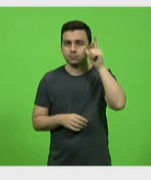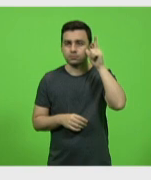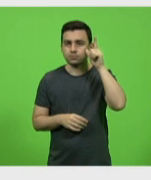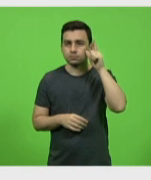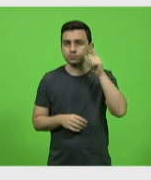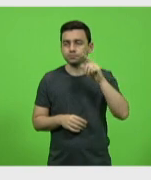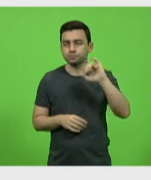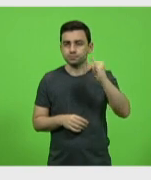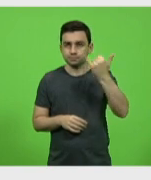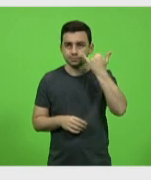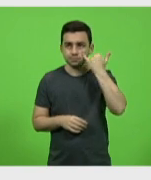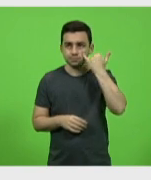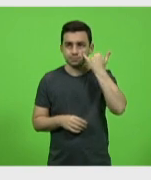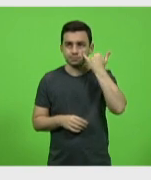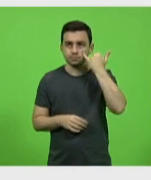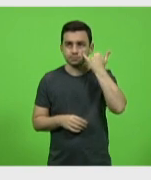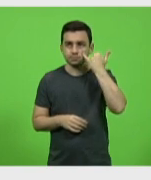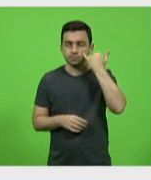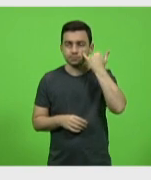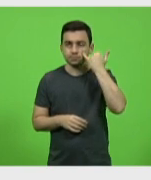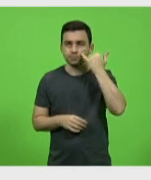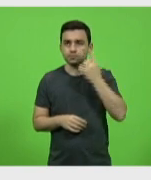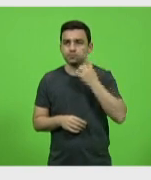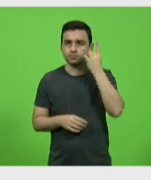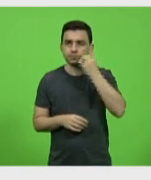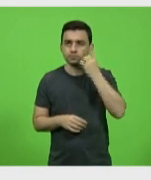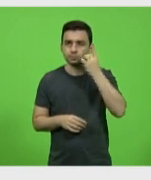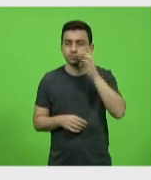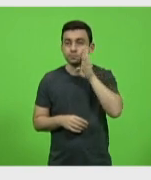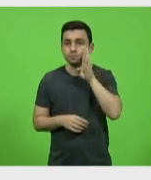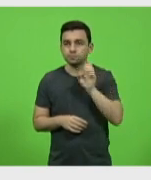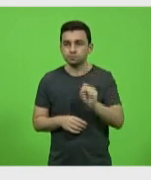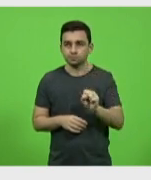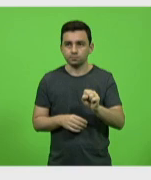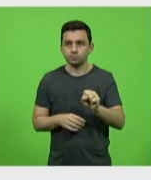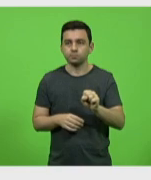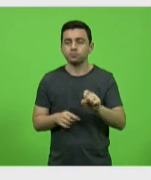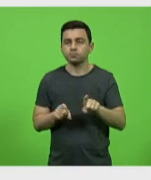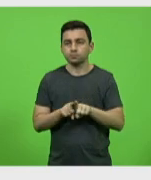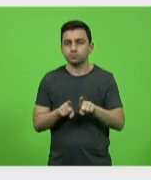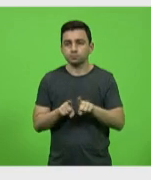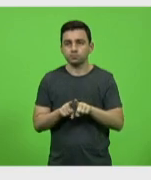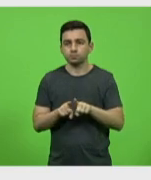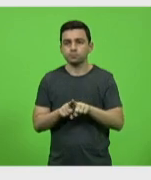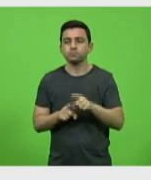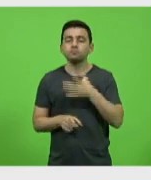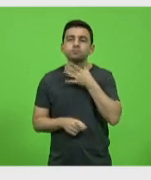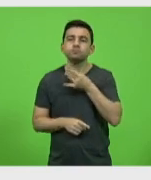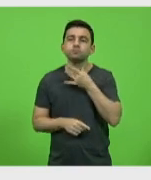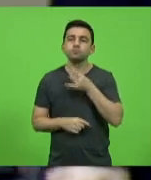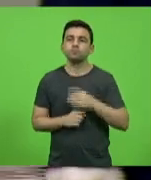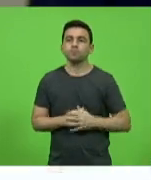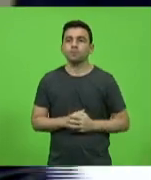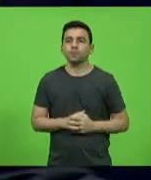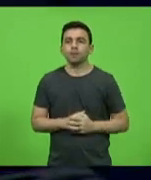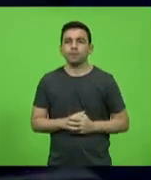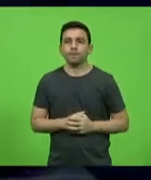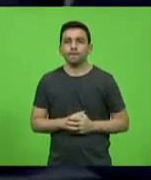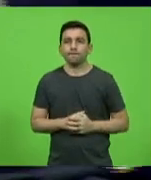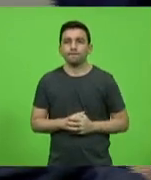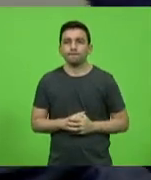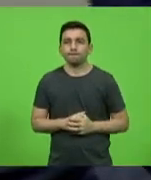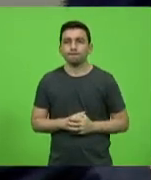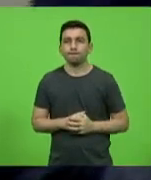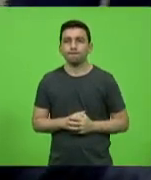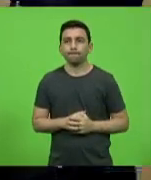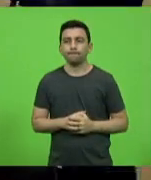Gessé Lopes, no deputado Bruno Souza e no deputado Valdir Cobalquini. Sr. Presidente,